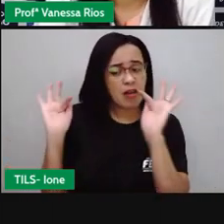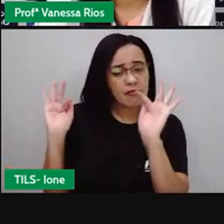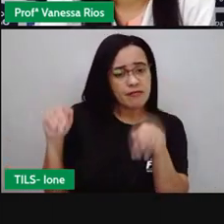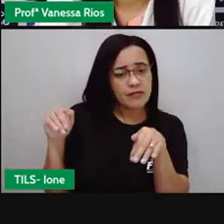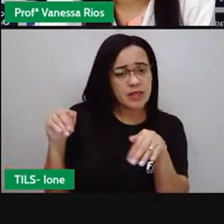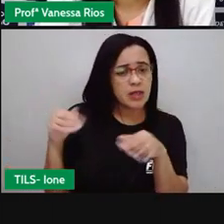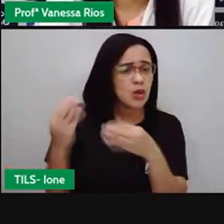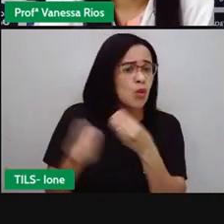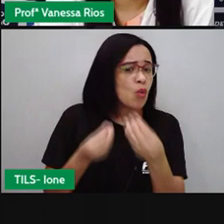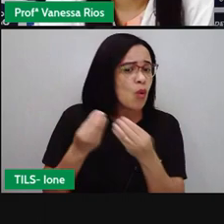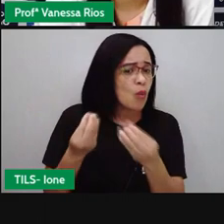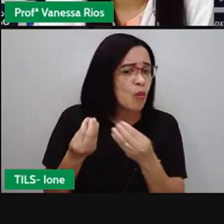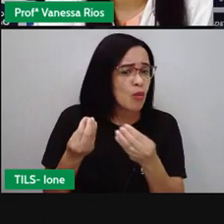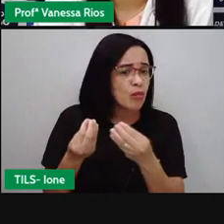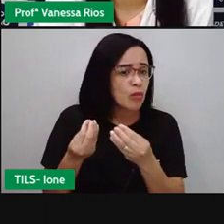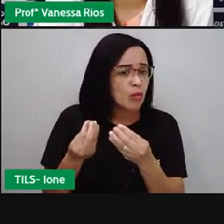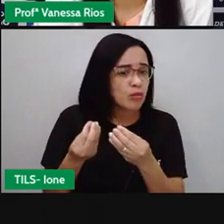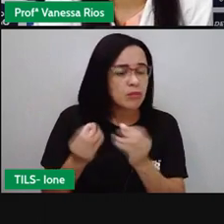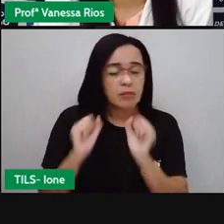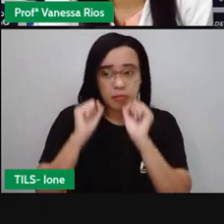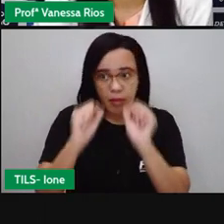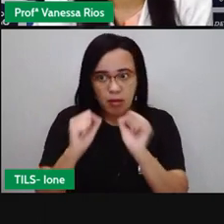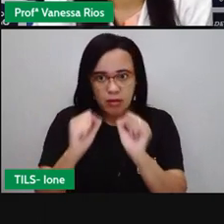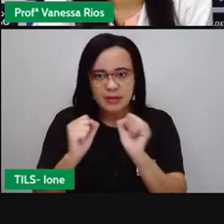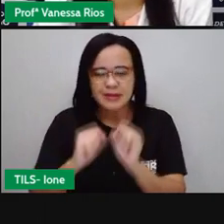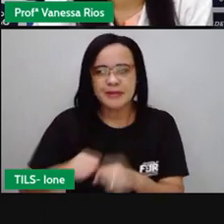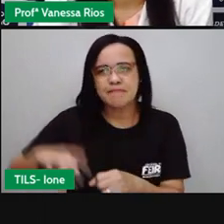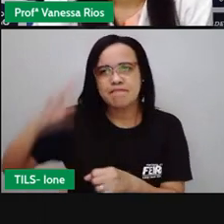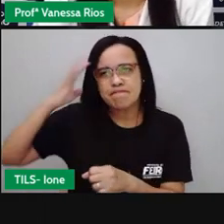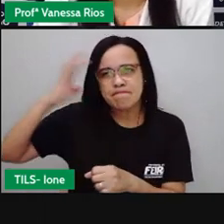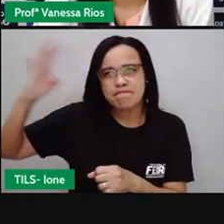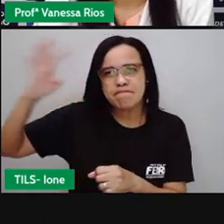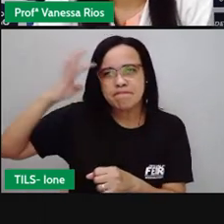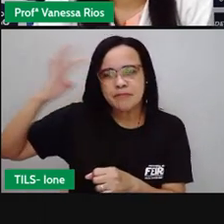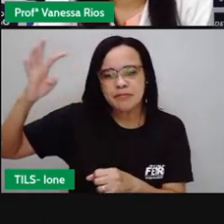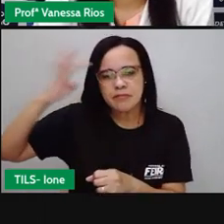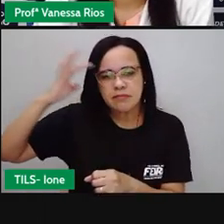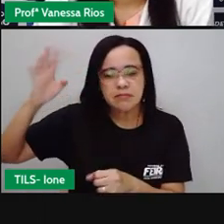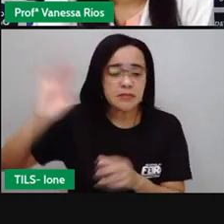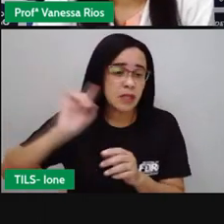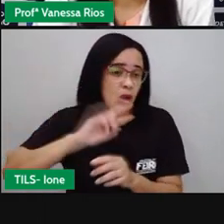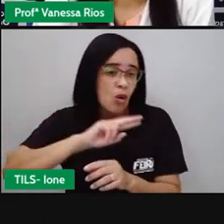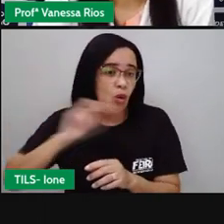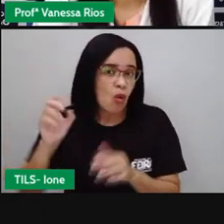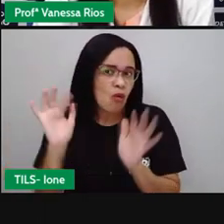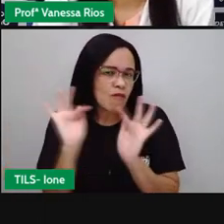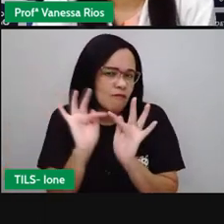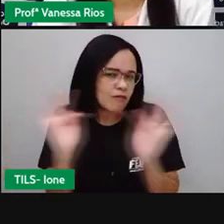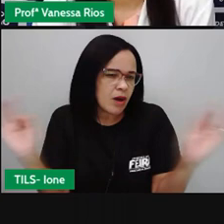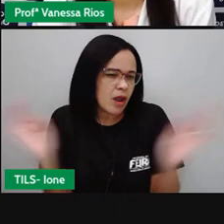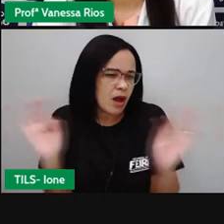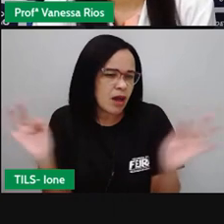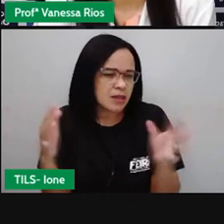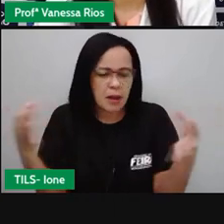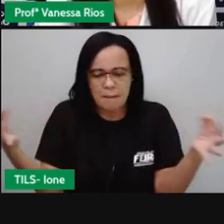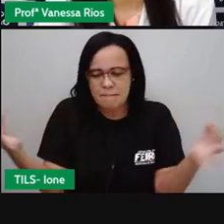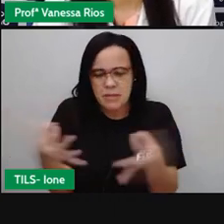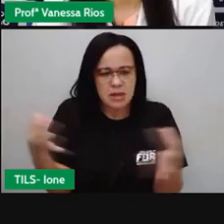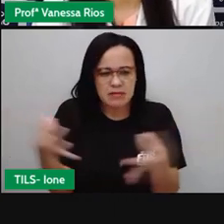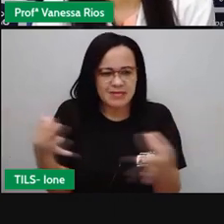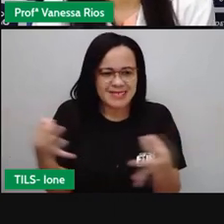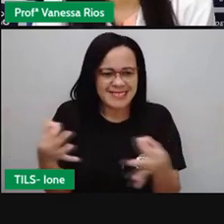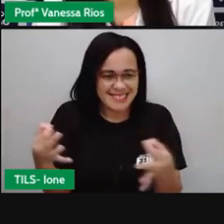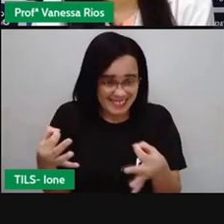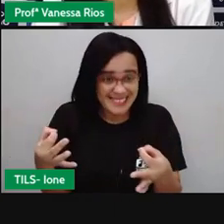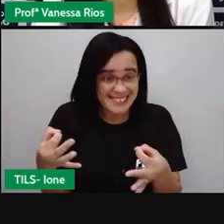com uma reflexão ou uma frase de efeito impactante lembra aí que a crônica não tem intenção só